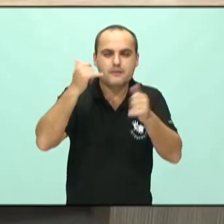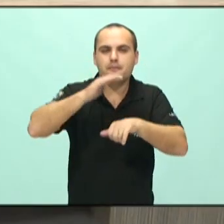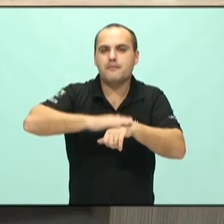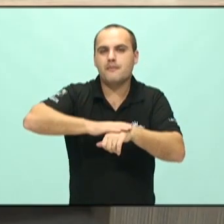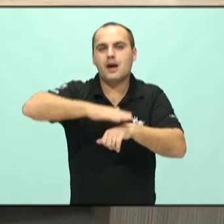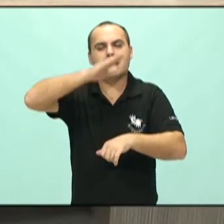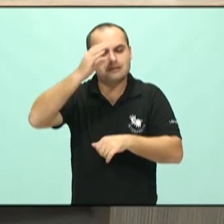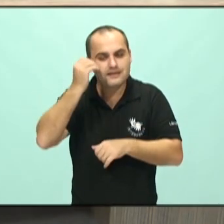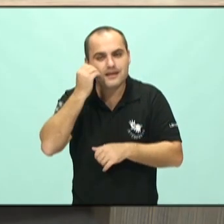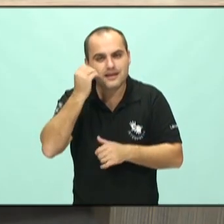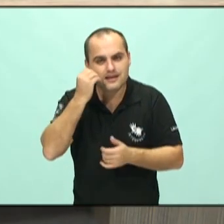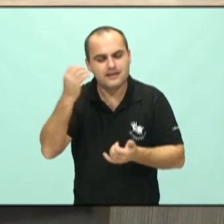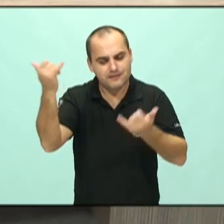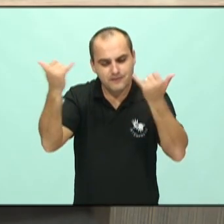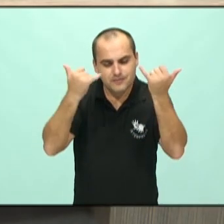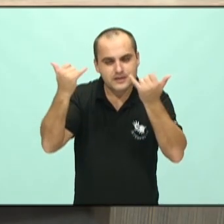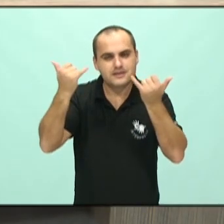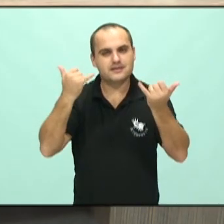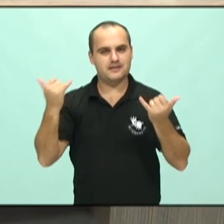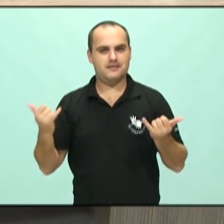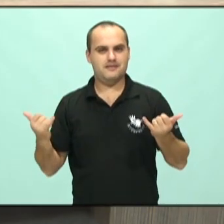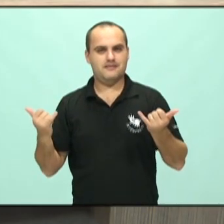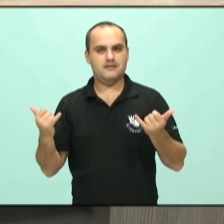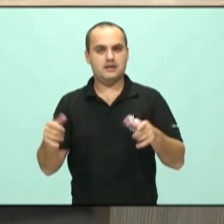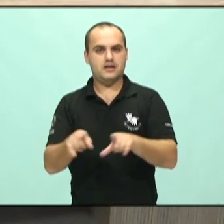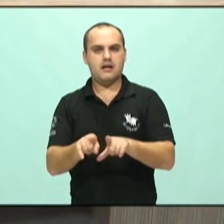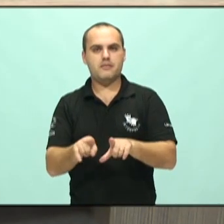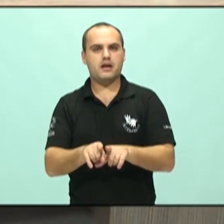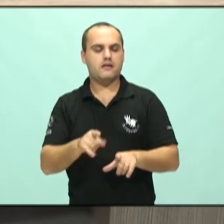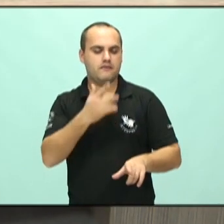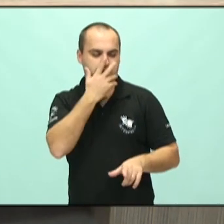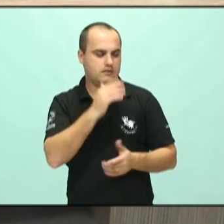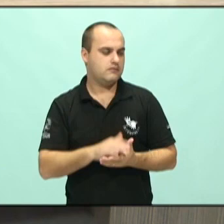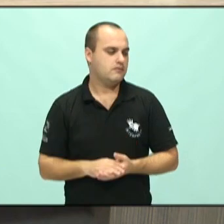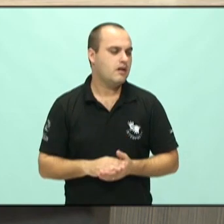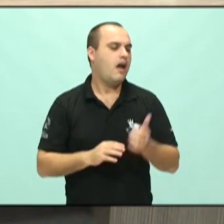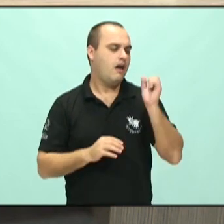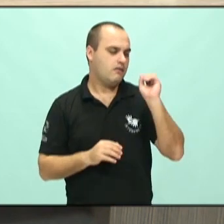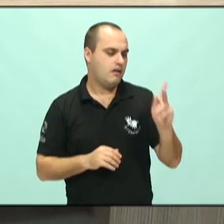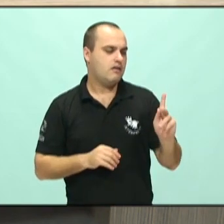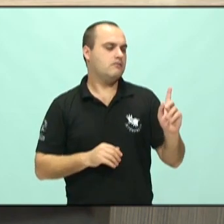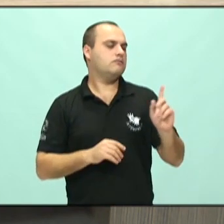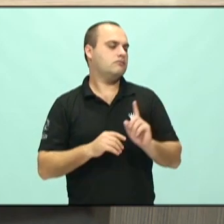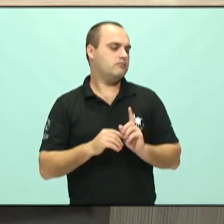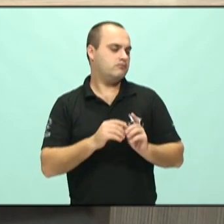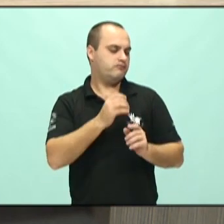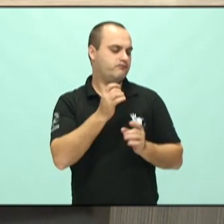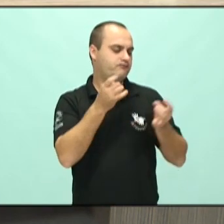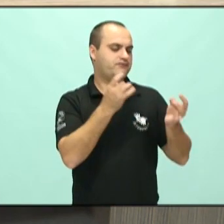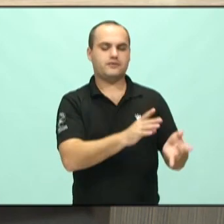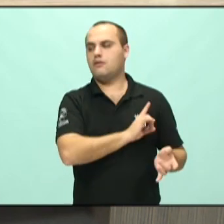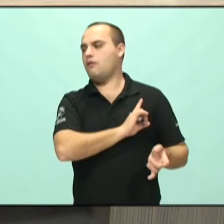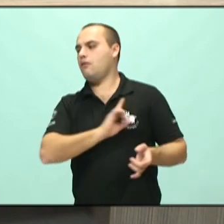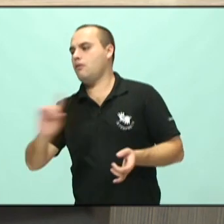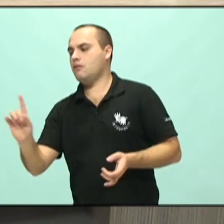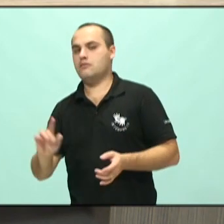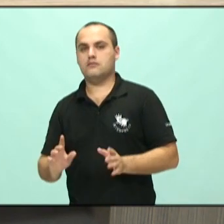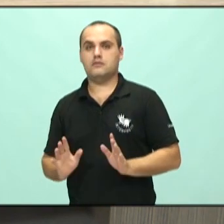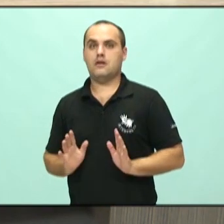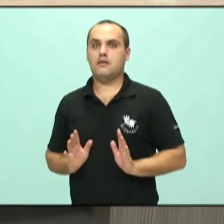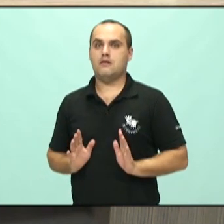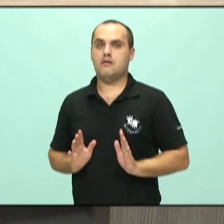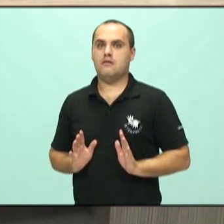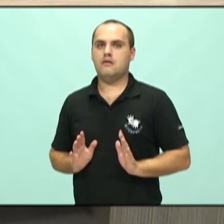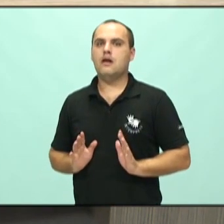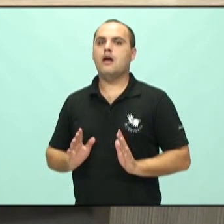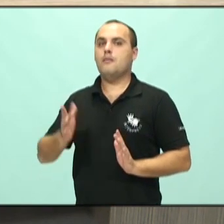o assunto. E nunca desampare, nunca desampare uma pessoa depressiva, ela quer estar só, mas ela não